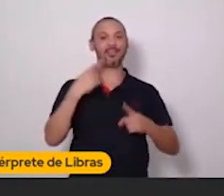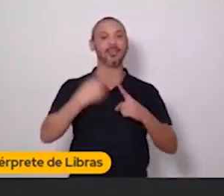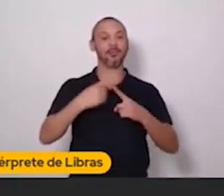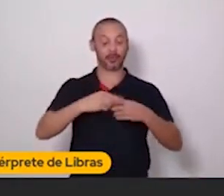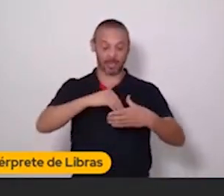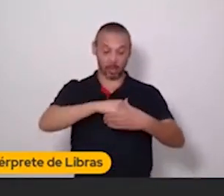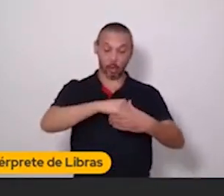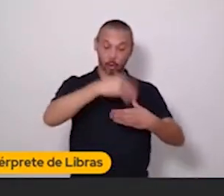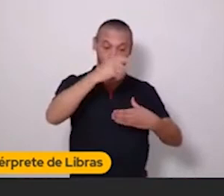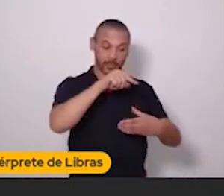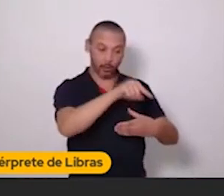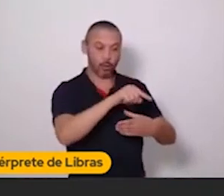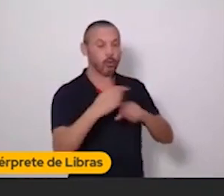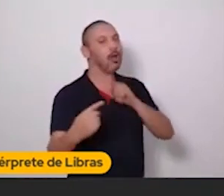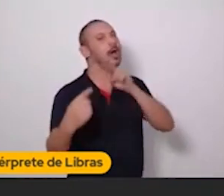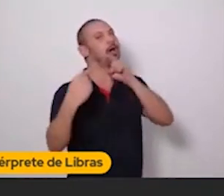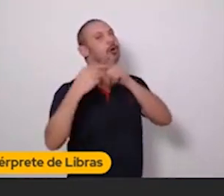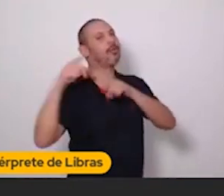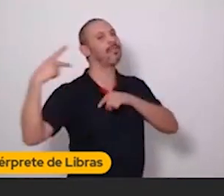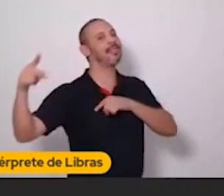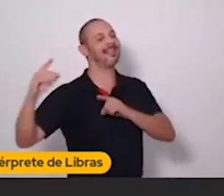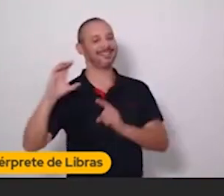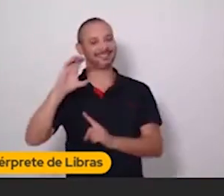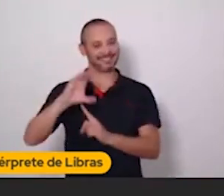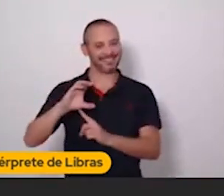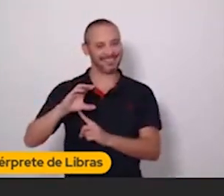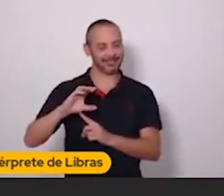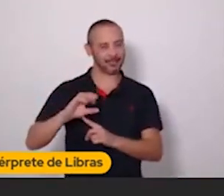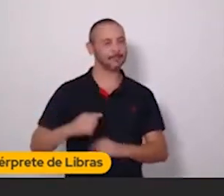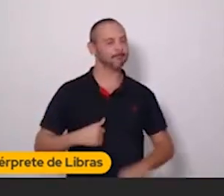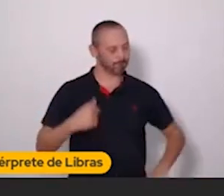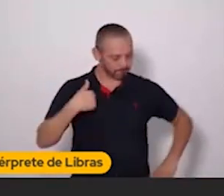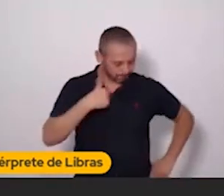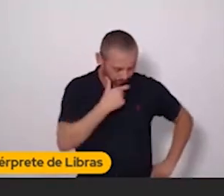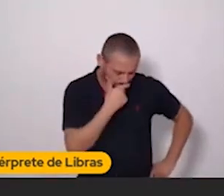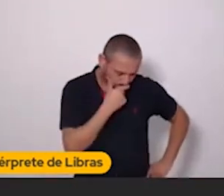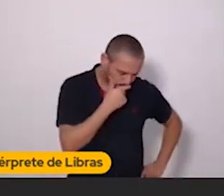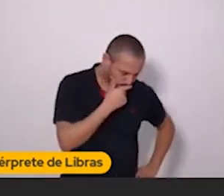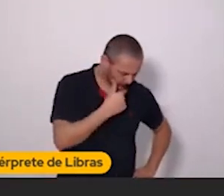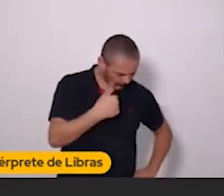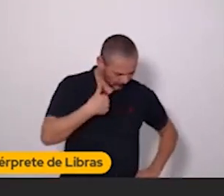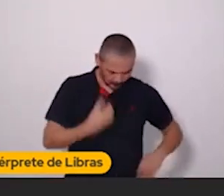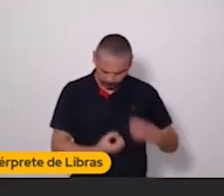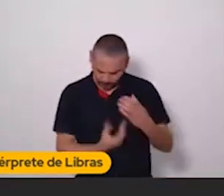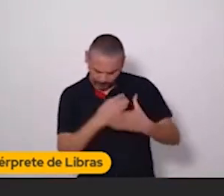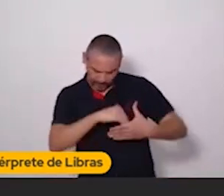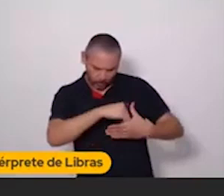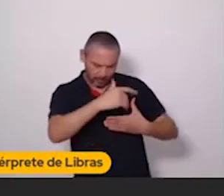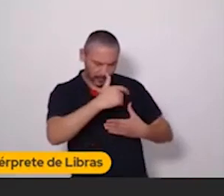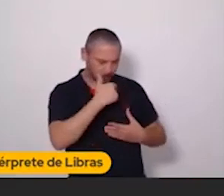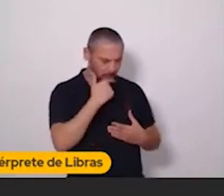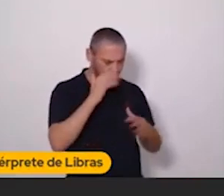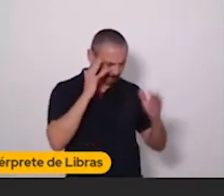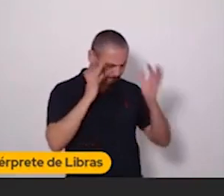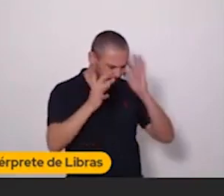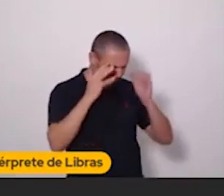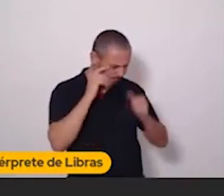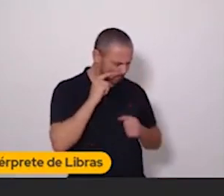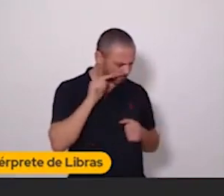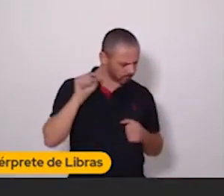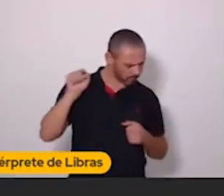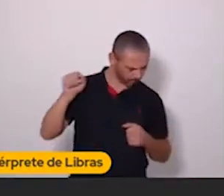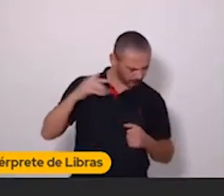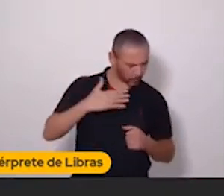conteúdo pensando nessa persona. Será que esse conteúdo que eu estou criando. A minha persona vai gostar?